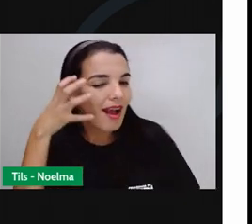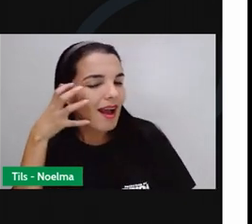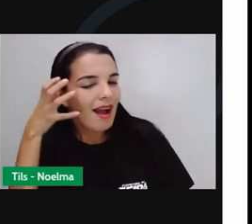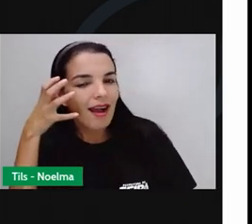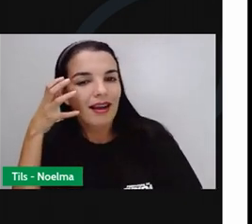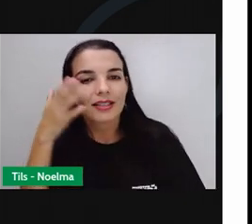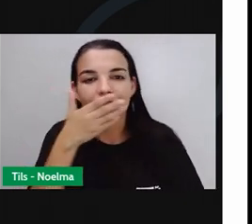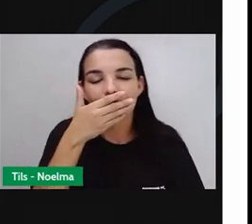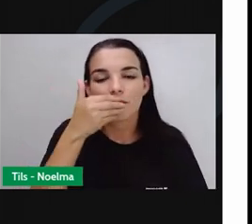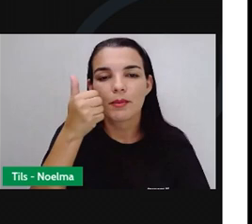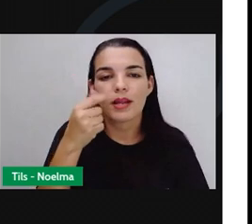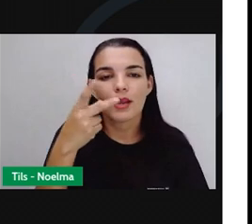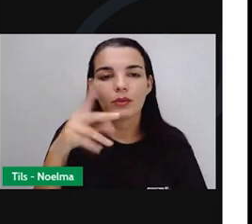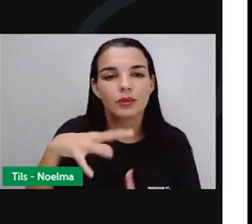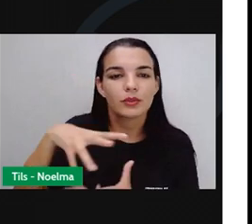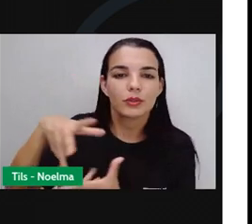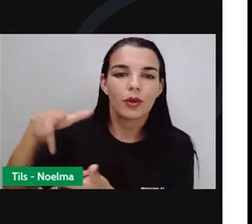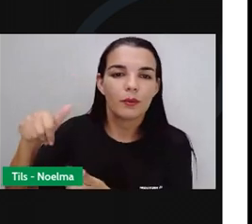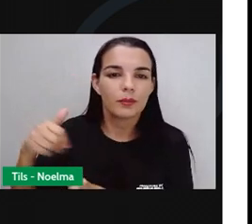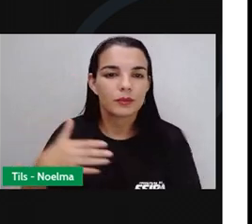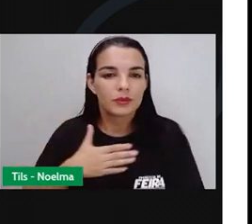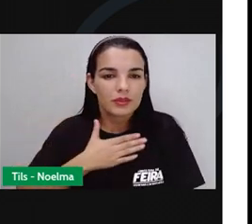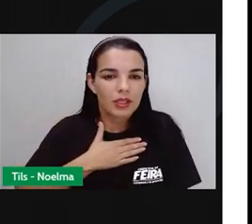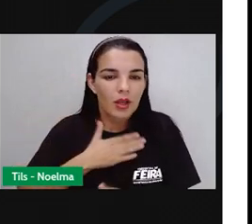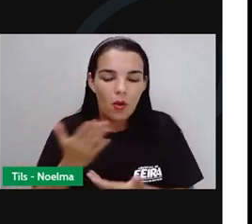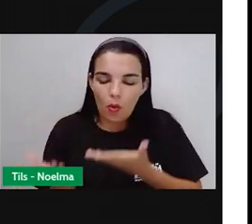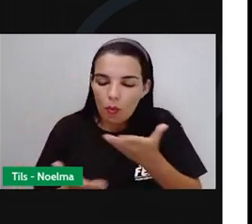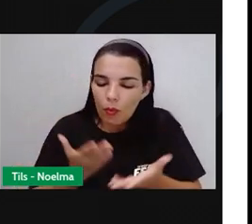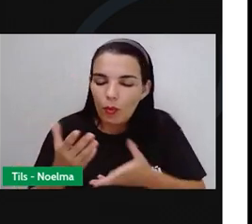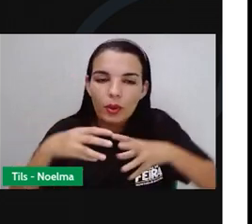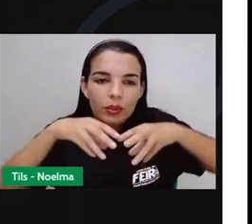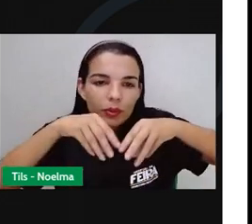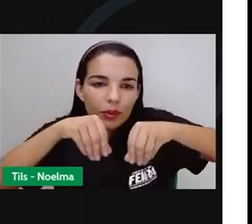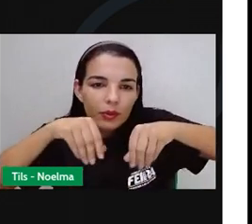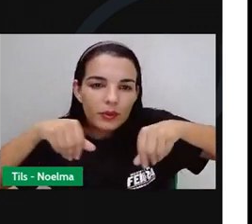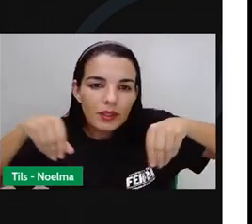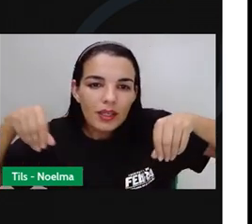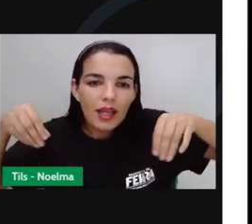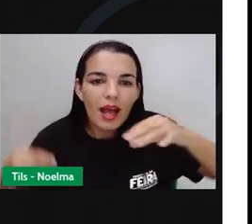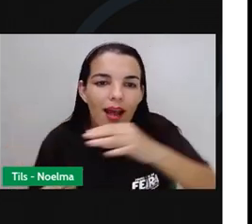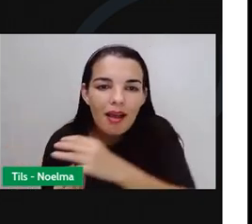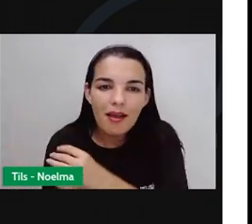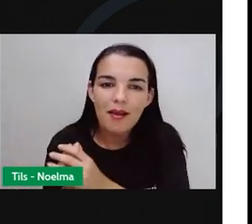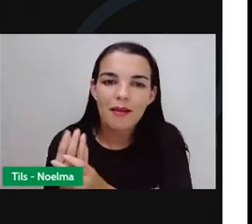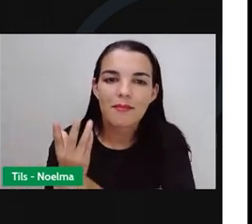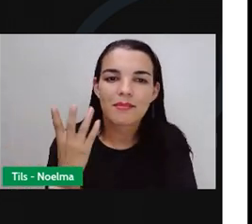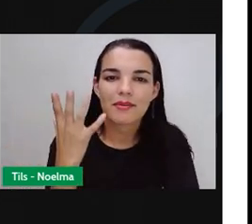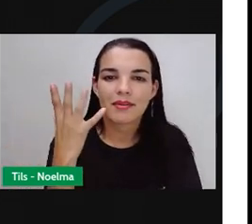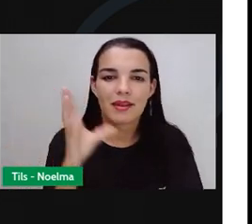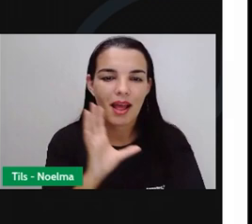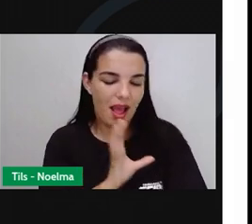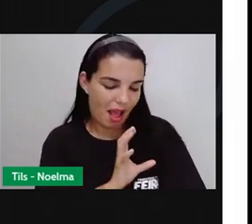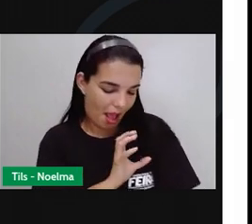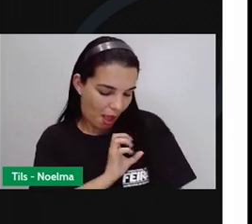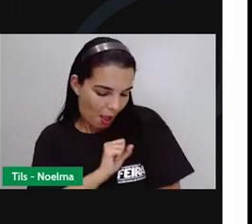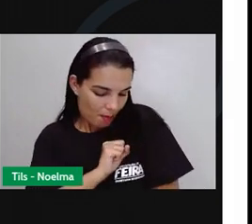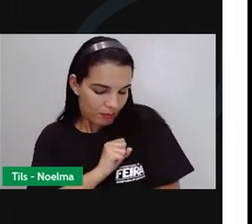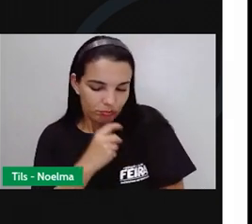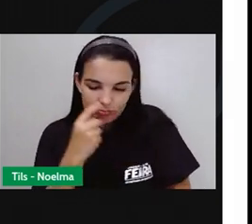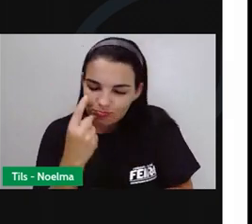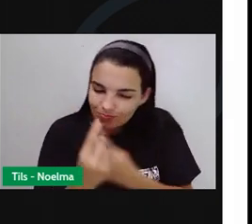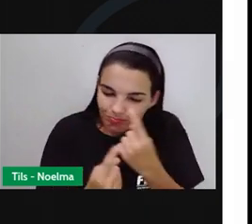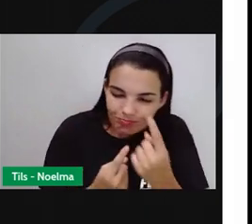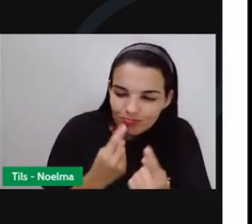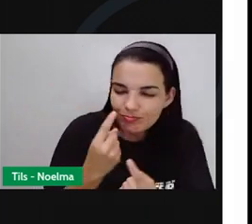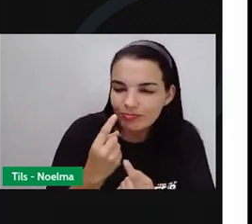eu seque o seu pranto. Que eu cuide da terra e do que ela cria. Amor é uma coisa que às vezes